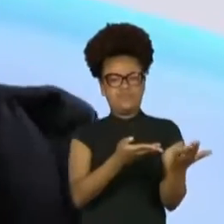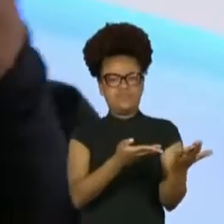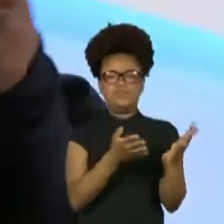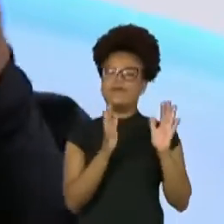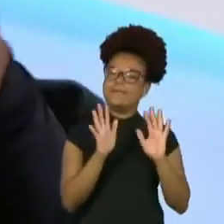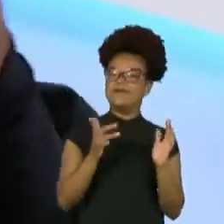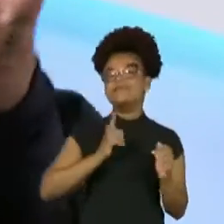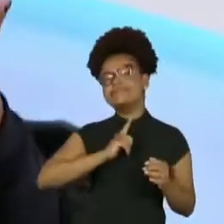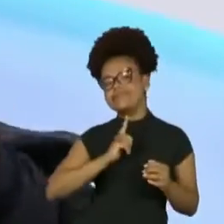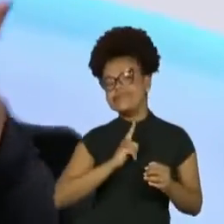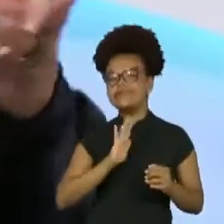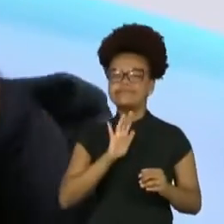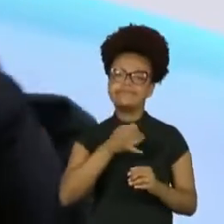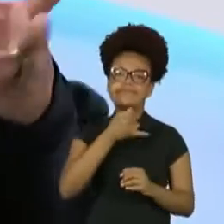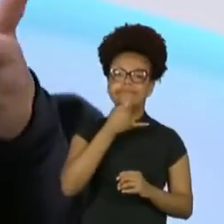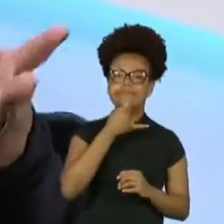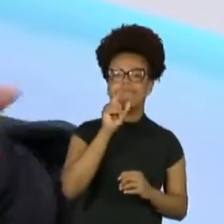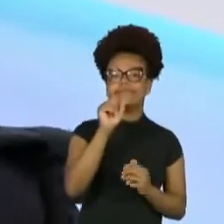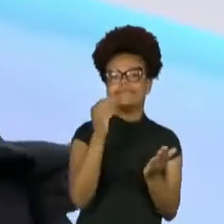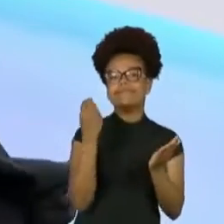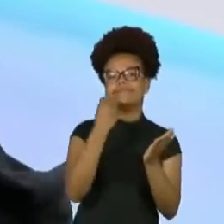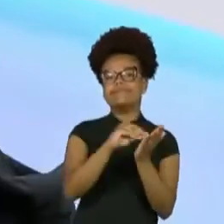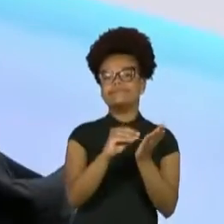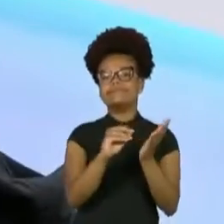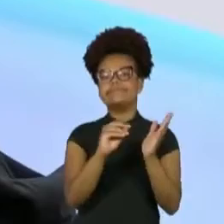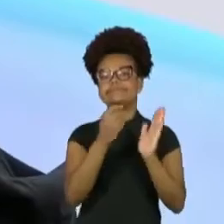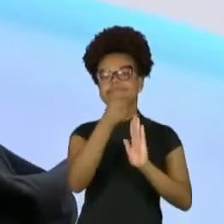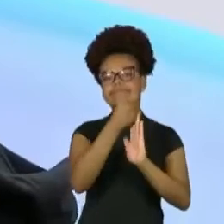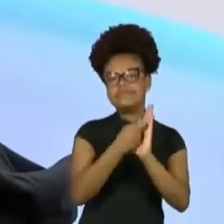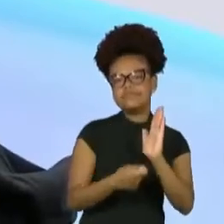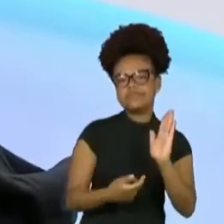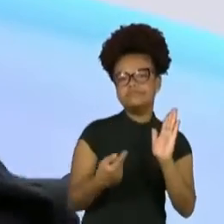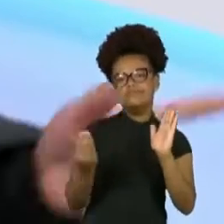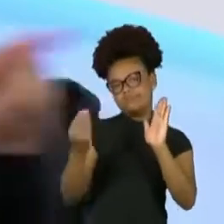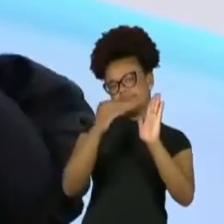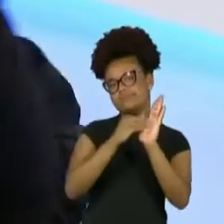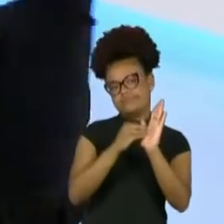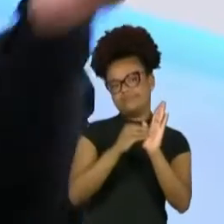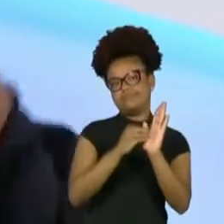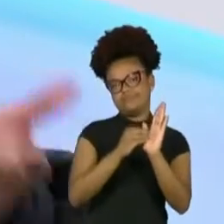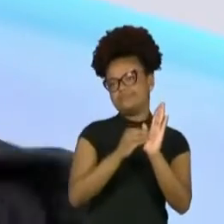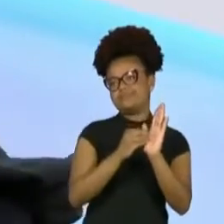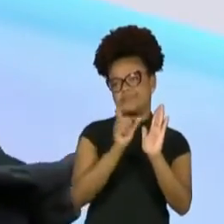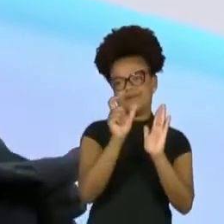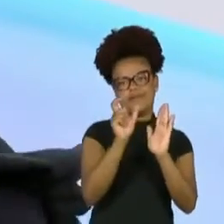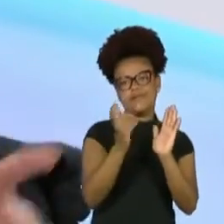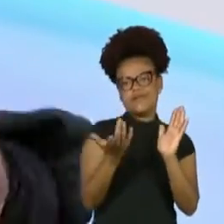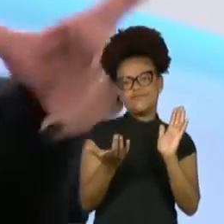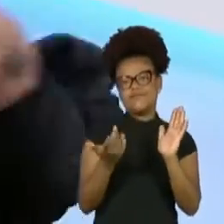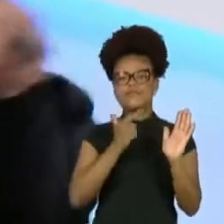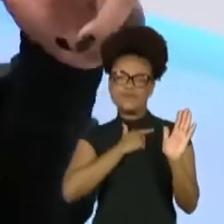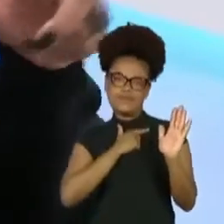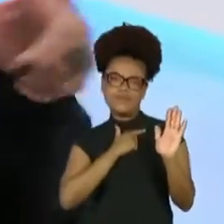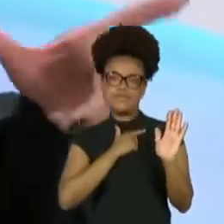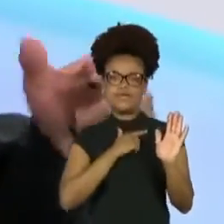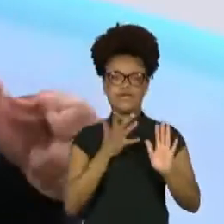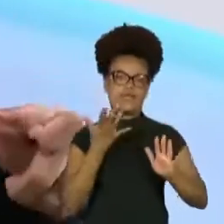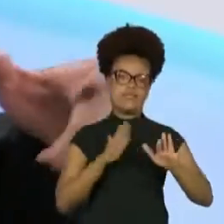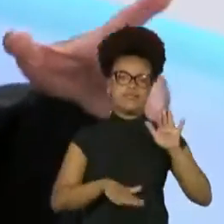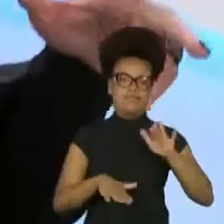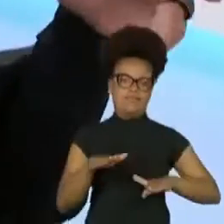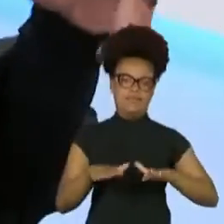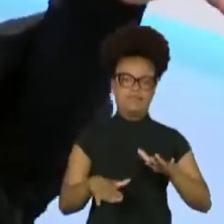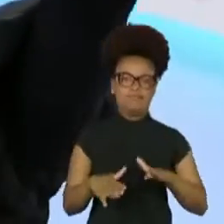termos, né? Quando se trata, né? Nesse racismo estrutural. Tem muito essa